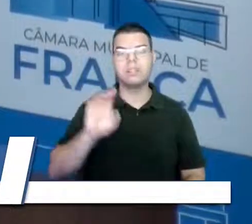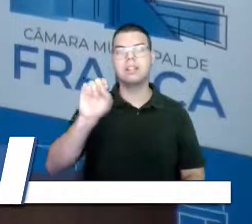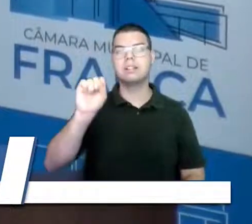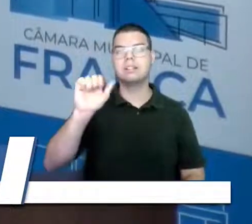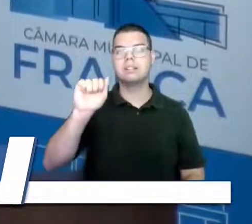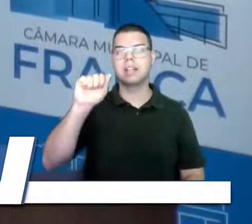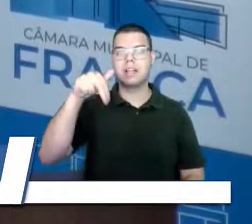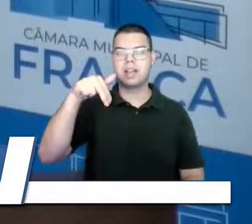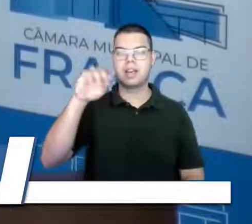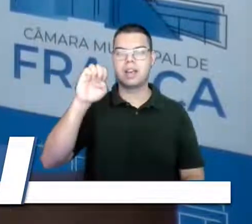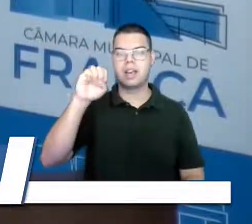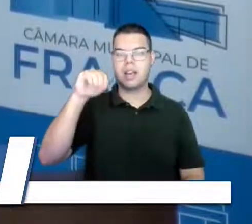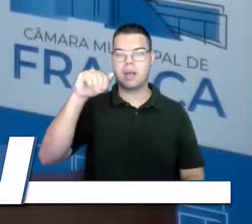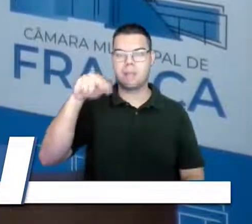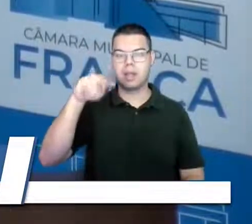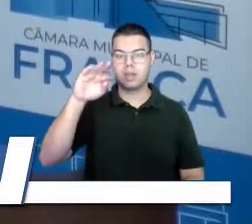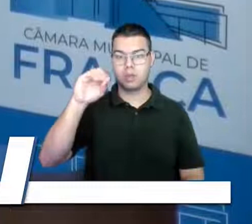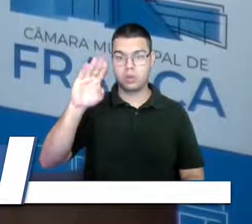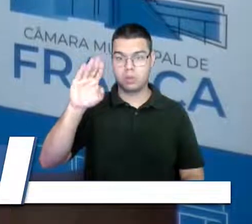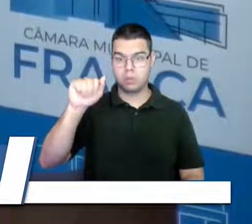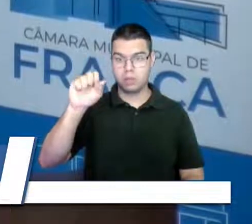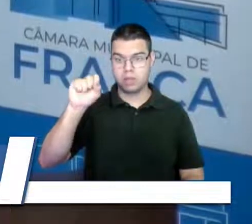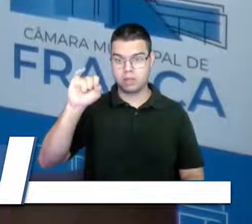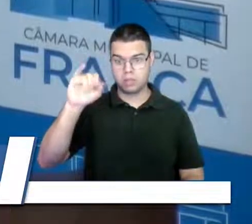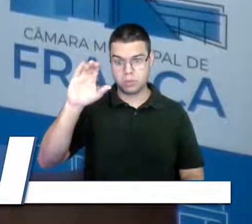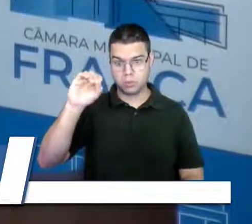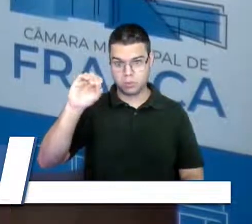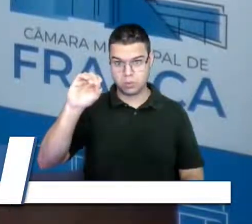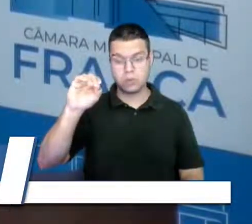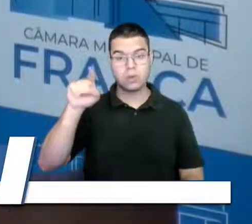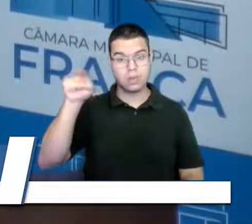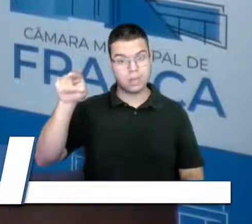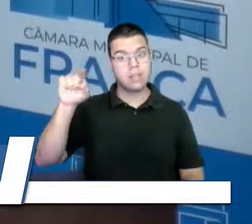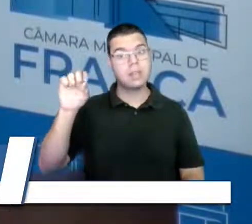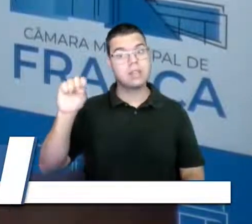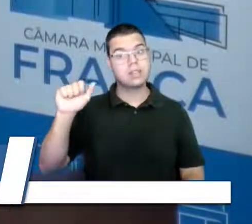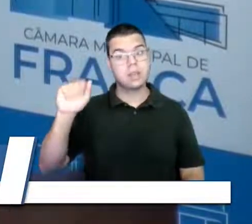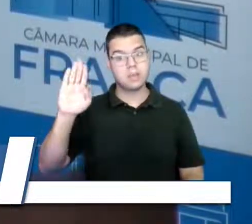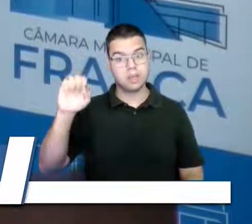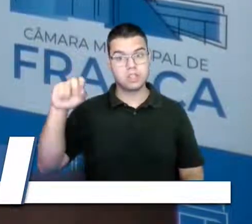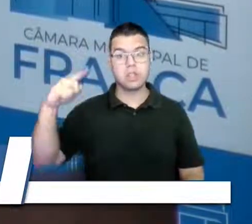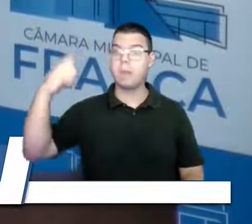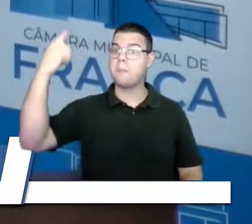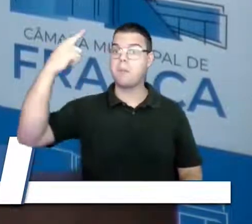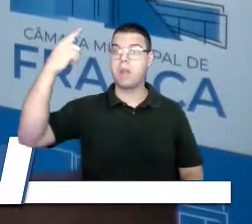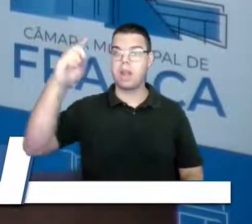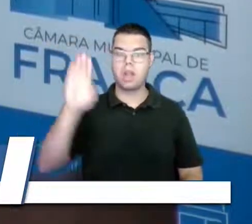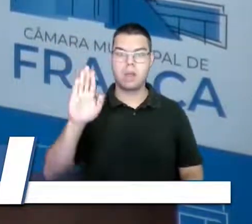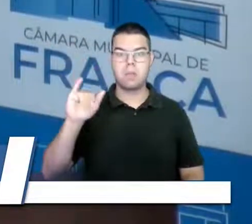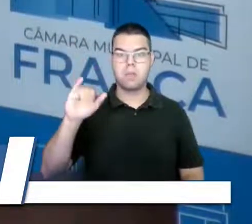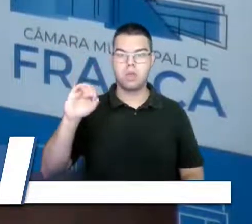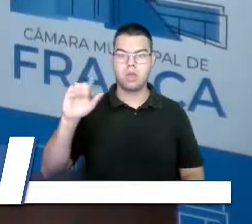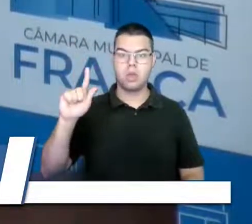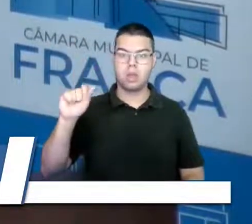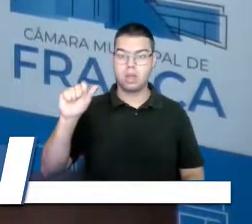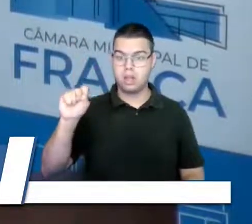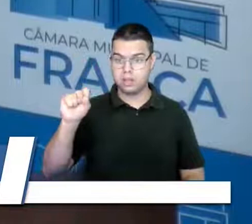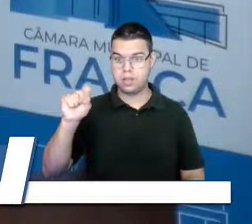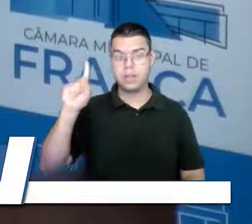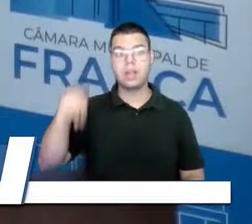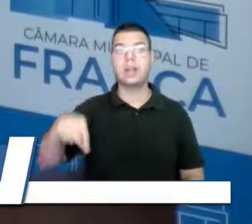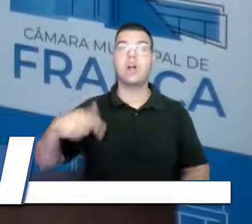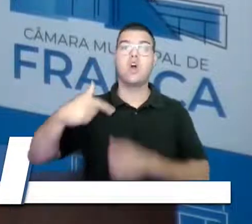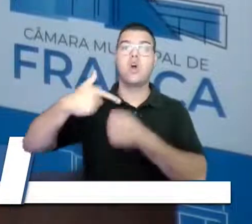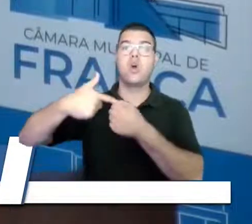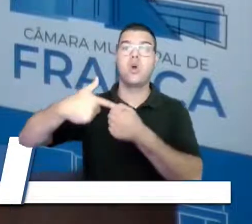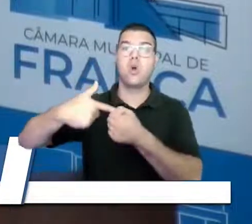A Sabesp, ela é a pioneira no biogás, combustível retirado do esgoto.